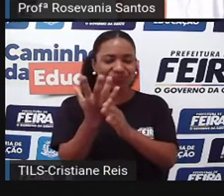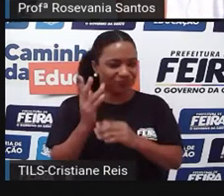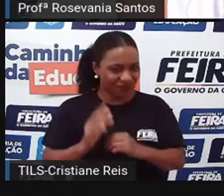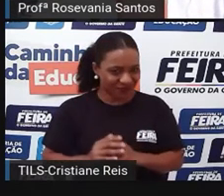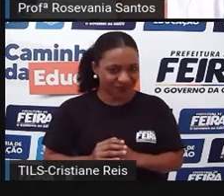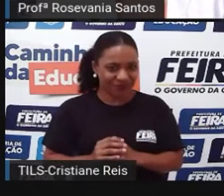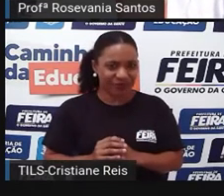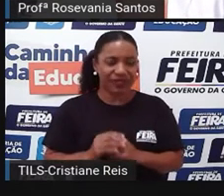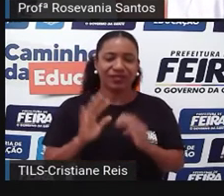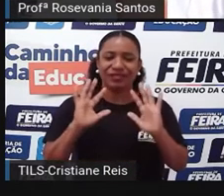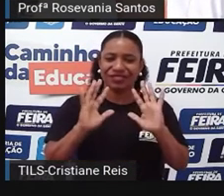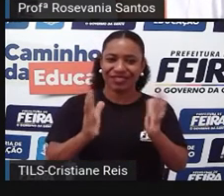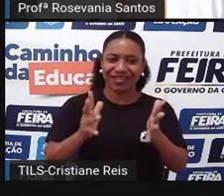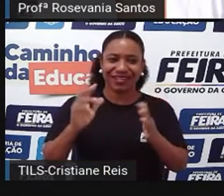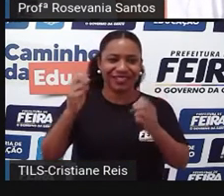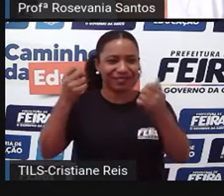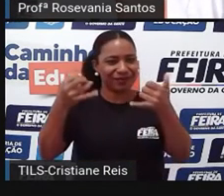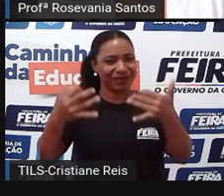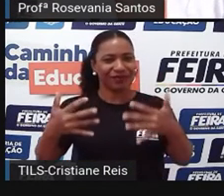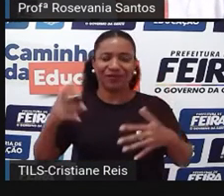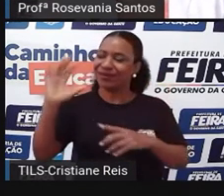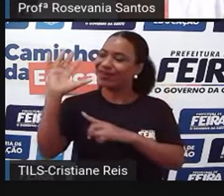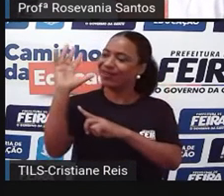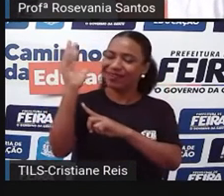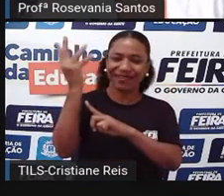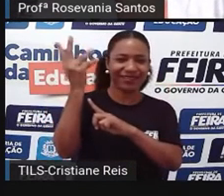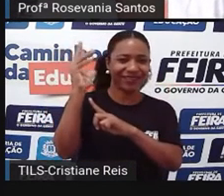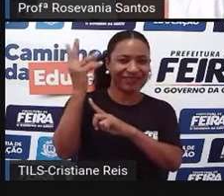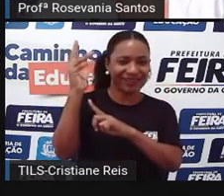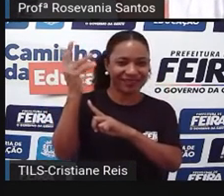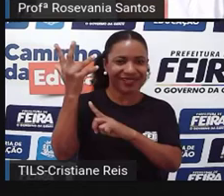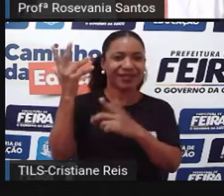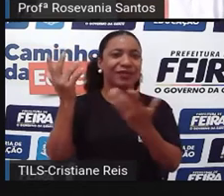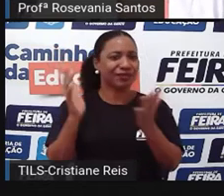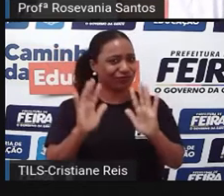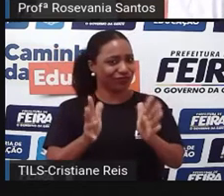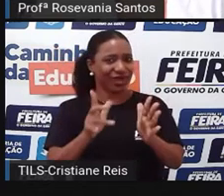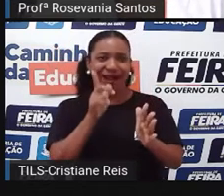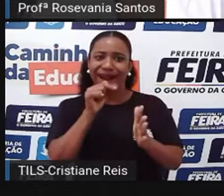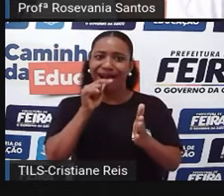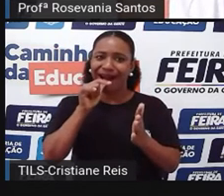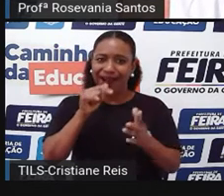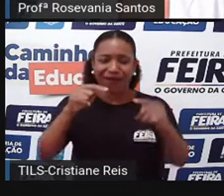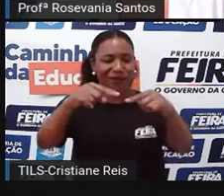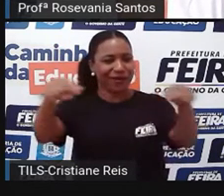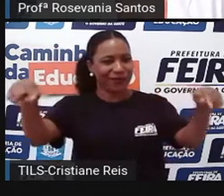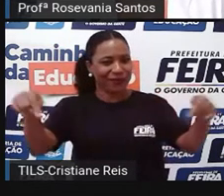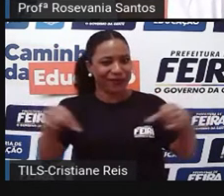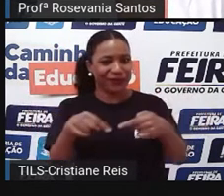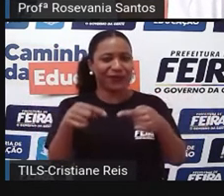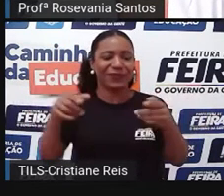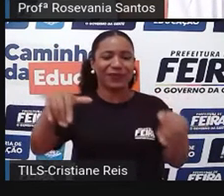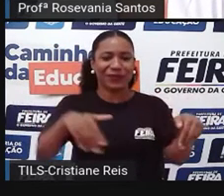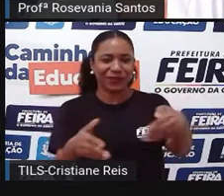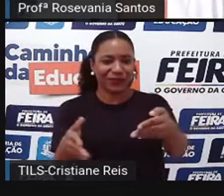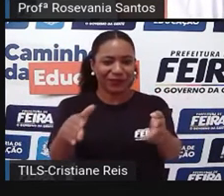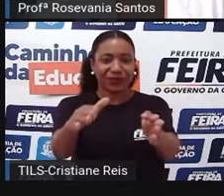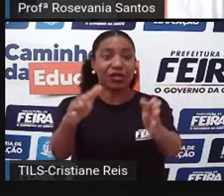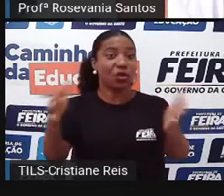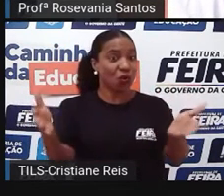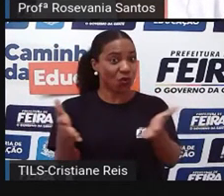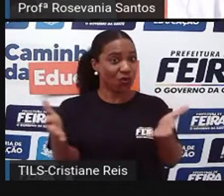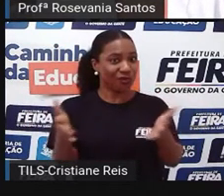já falamos de uma série de ações de hidrografia, de tudo. E hoje nós vamos falar, né, sobre o relevo.